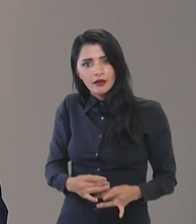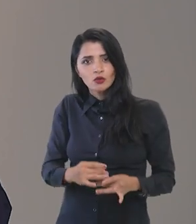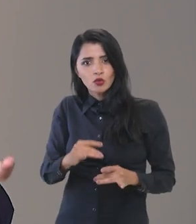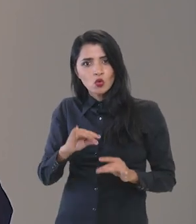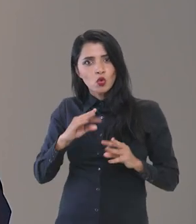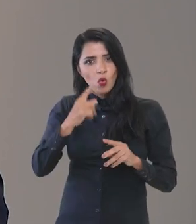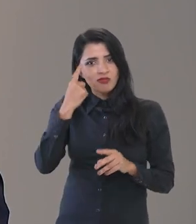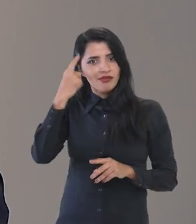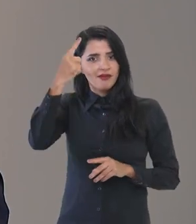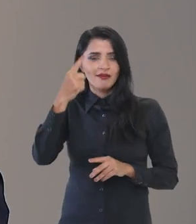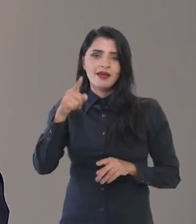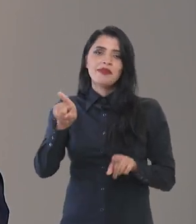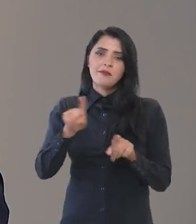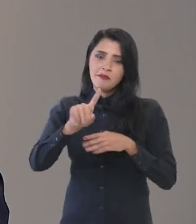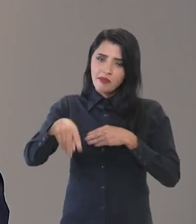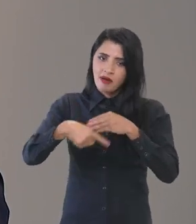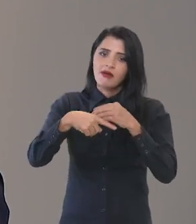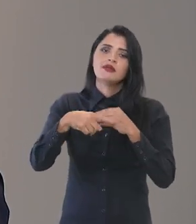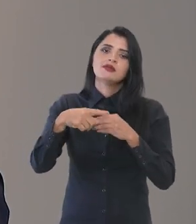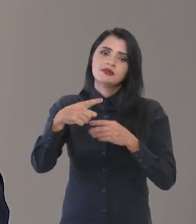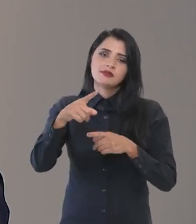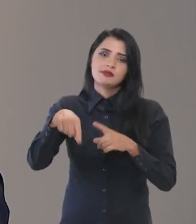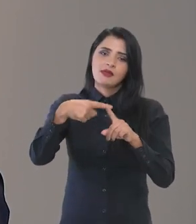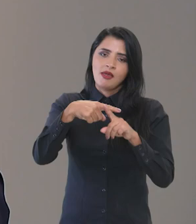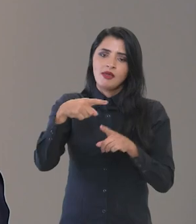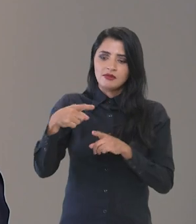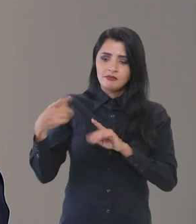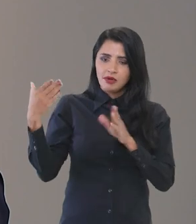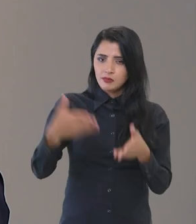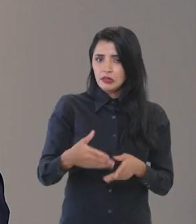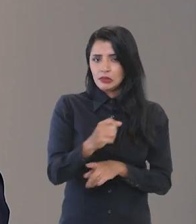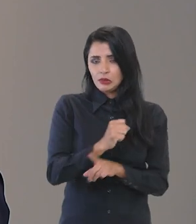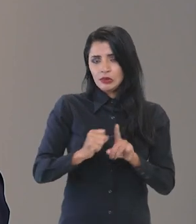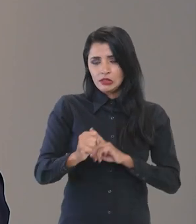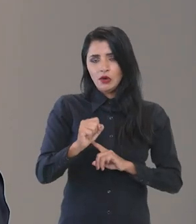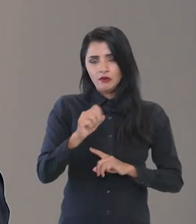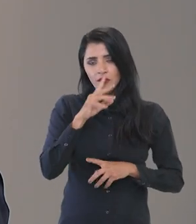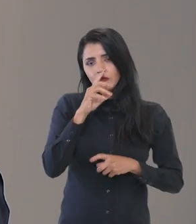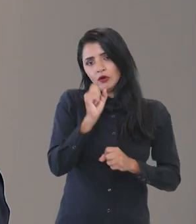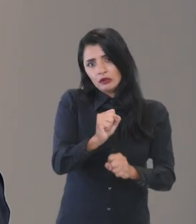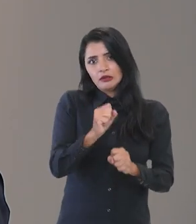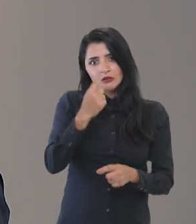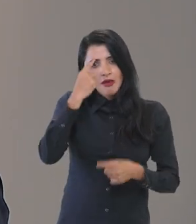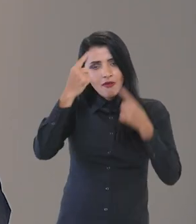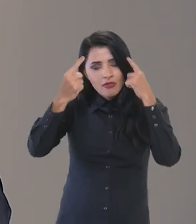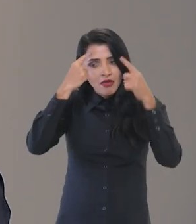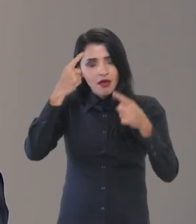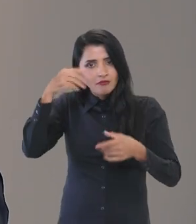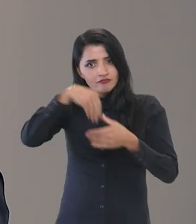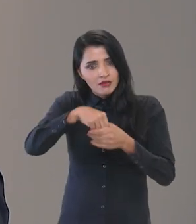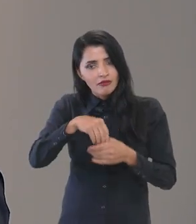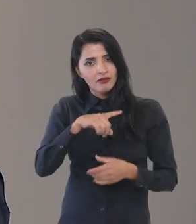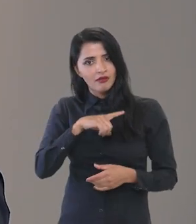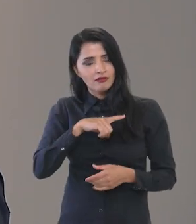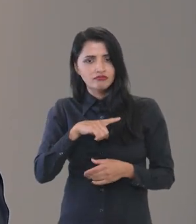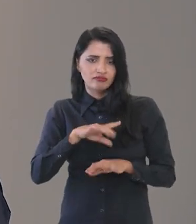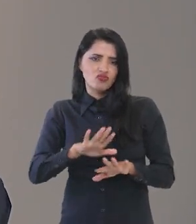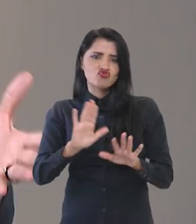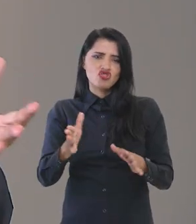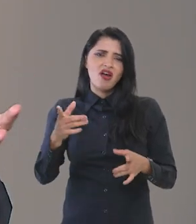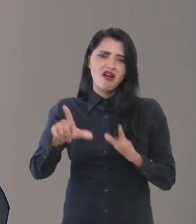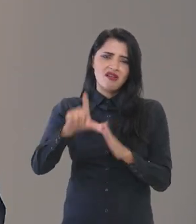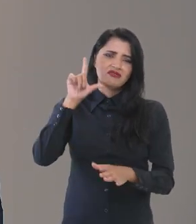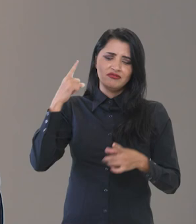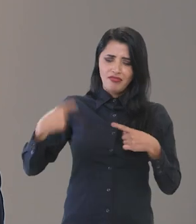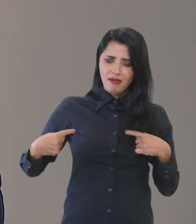detalhado. E com essa participação social, né? Que com certeza fortalece muito as ideias que ali estão contidas,